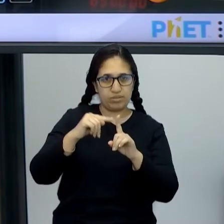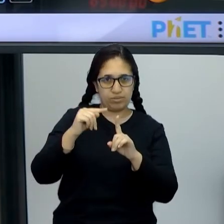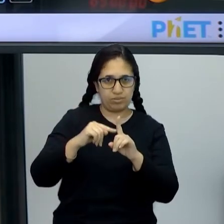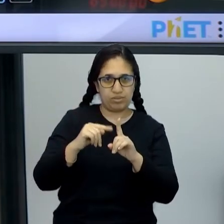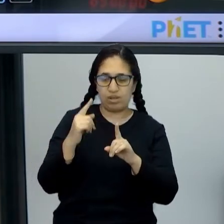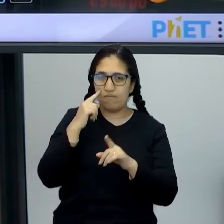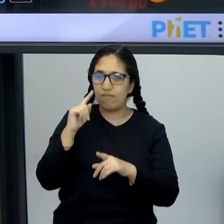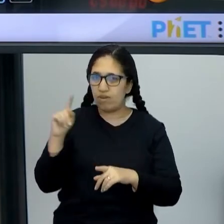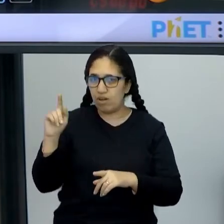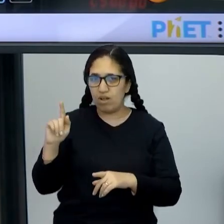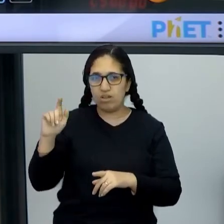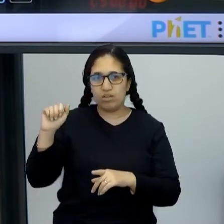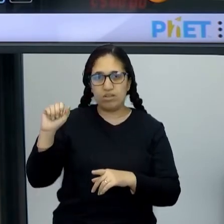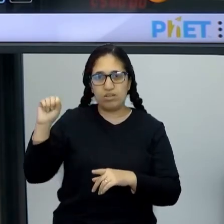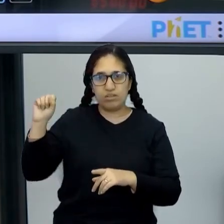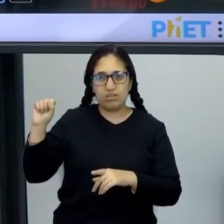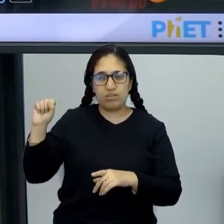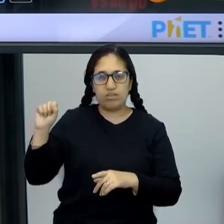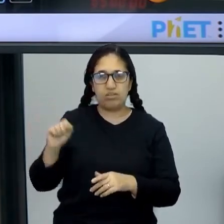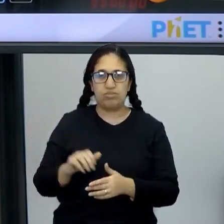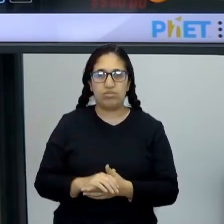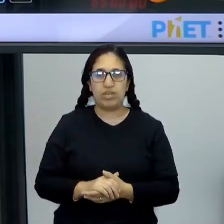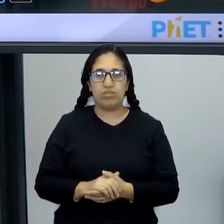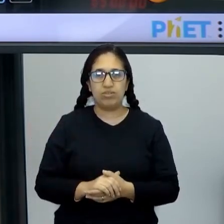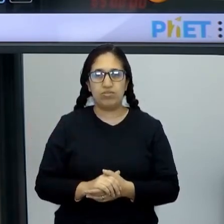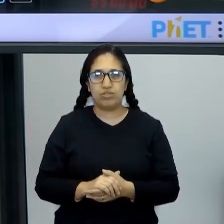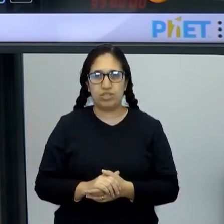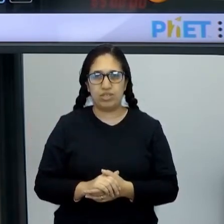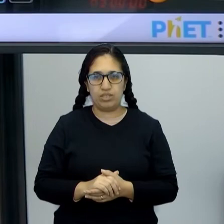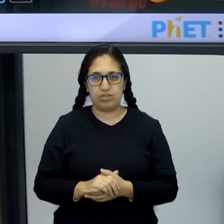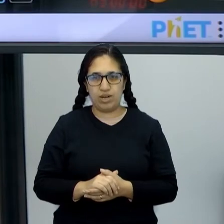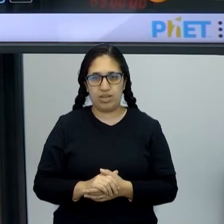gás, por causa dessa falta de controle... Deixa eu apagar aqui.